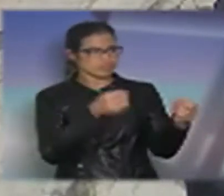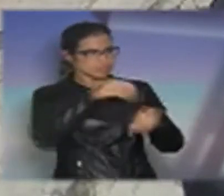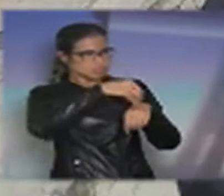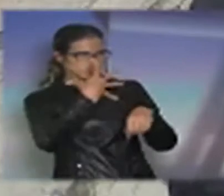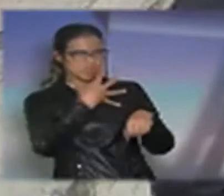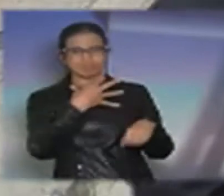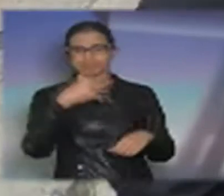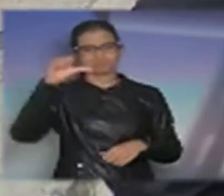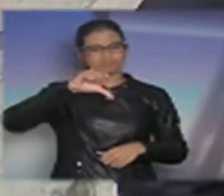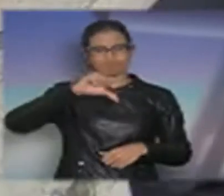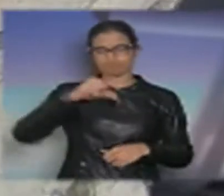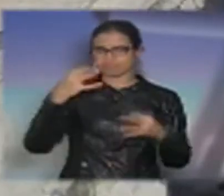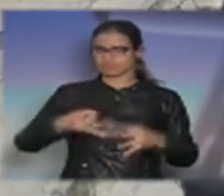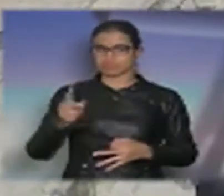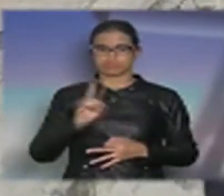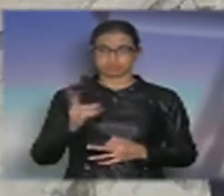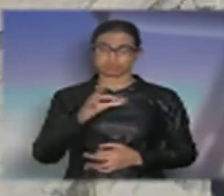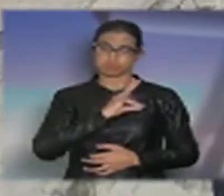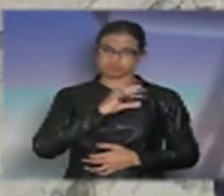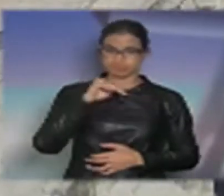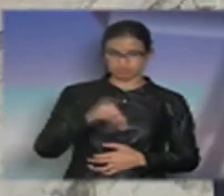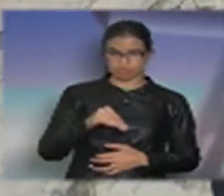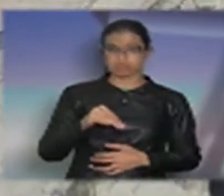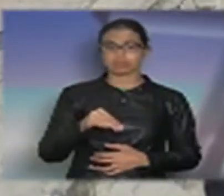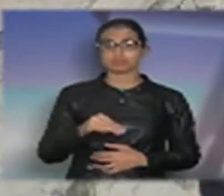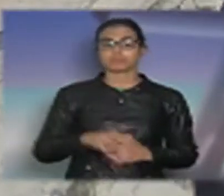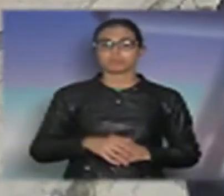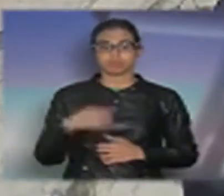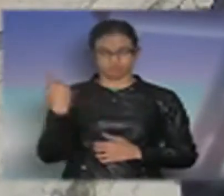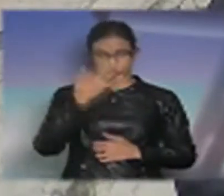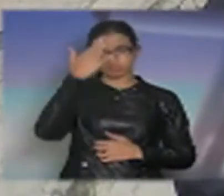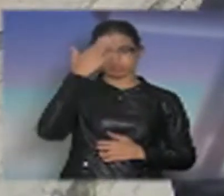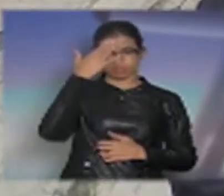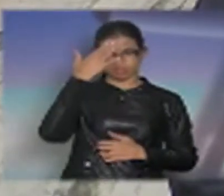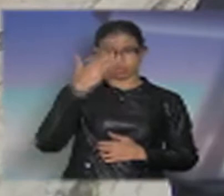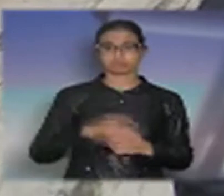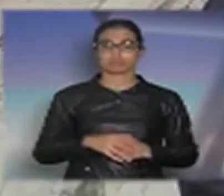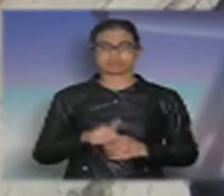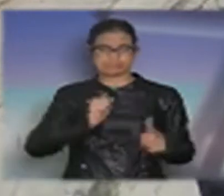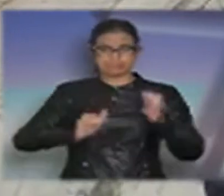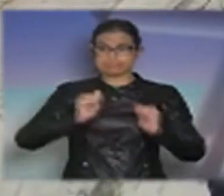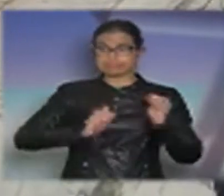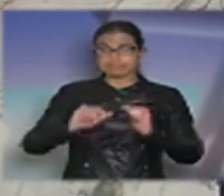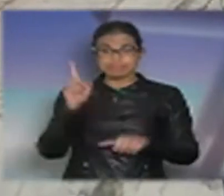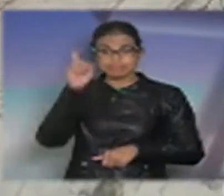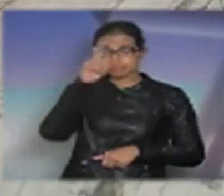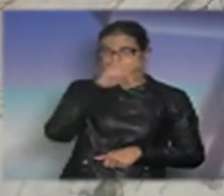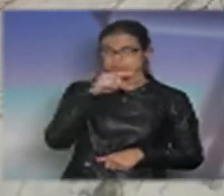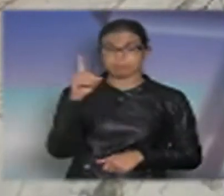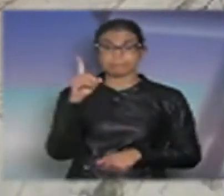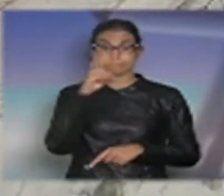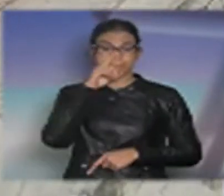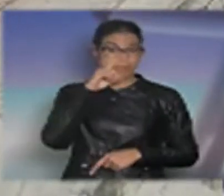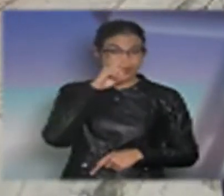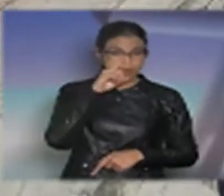sabemos, aqui eu falo isso não só por ser policial militar, mas por nós sabermos que nos momentos de aflição, onde a população se encontra